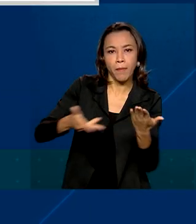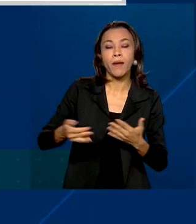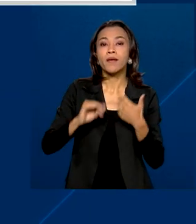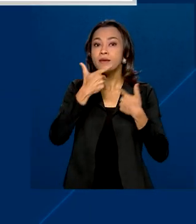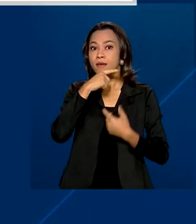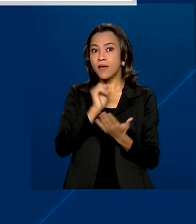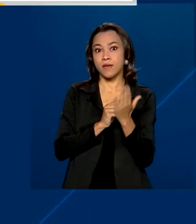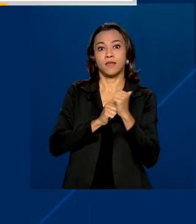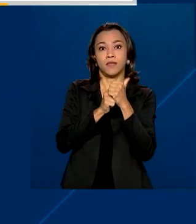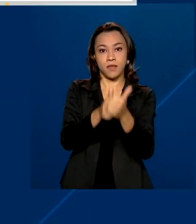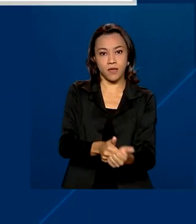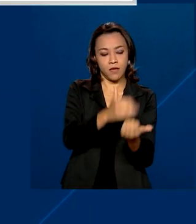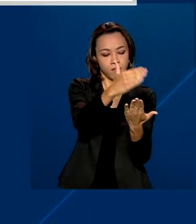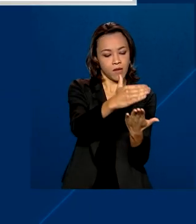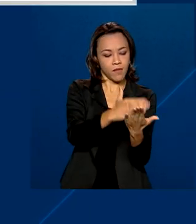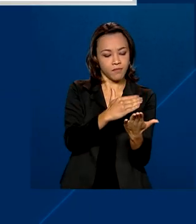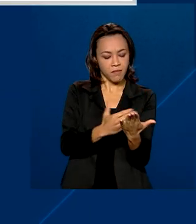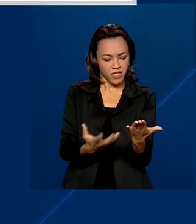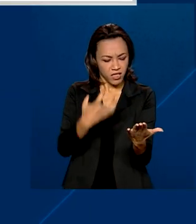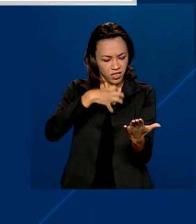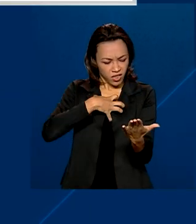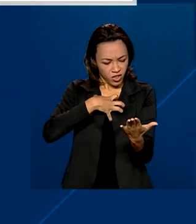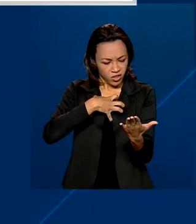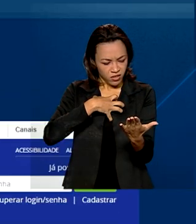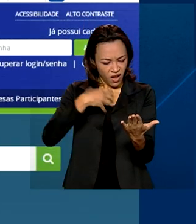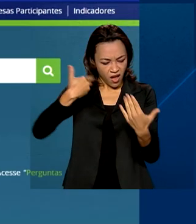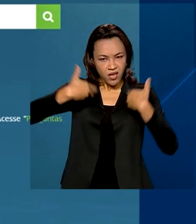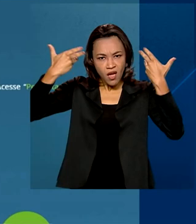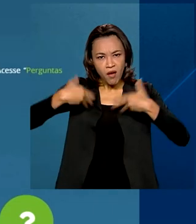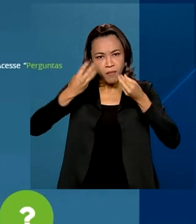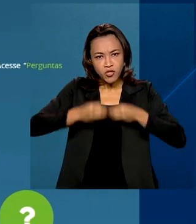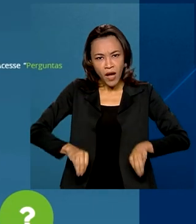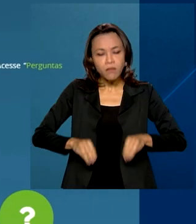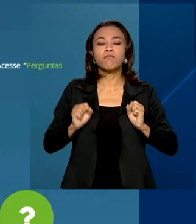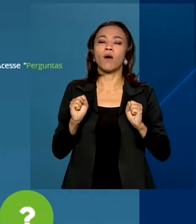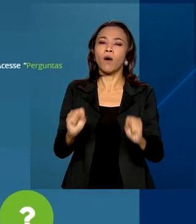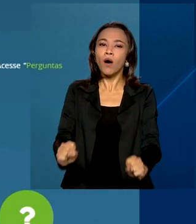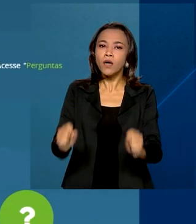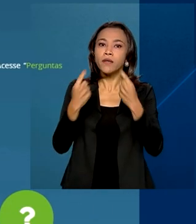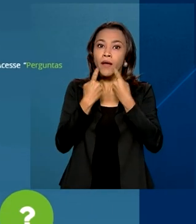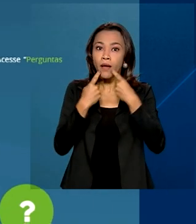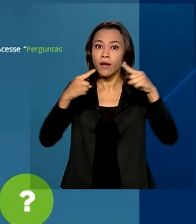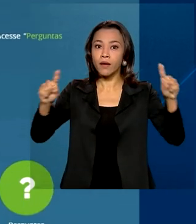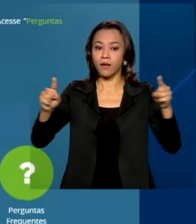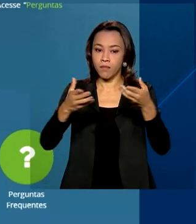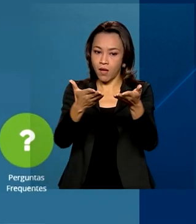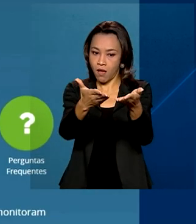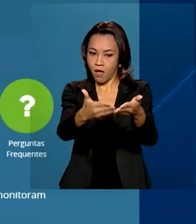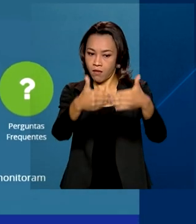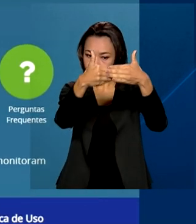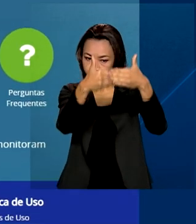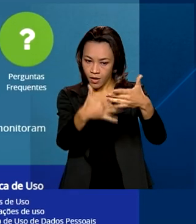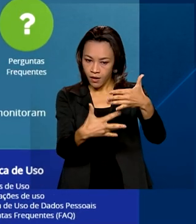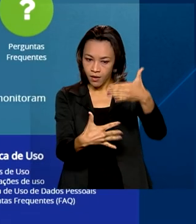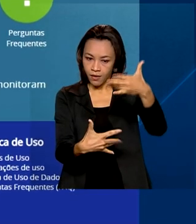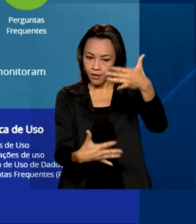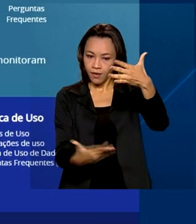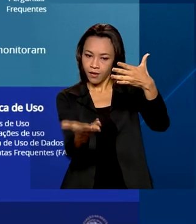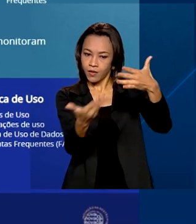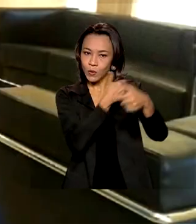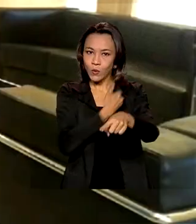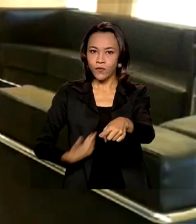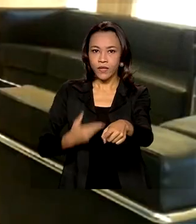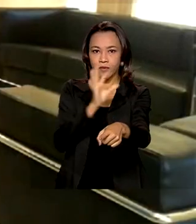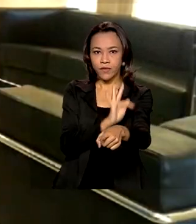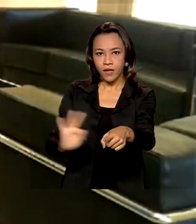da cartilha e ainda assim se sentir prejudicado, pode fazer uma reclamação na plataforma consumidor.gov do governo